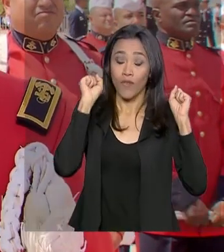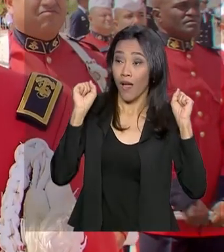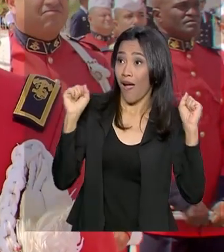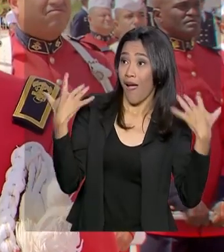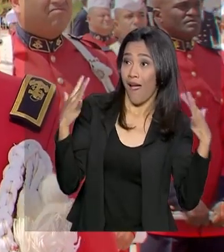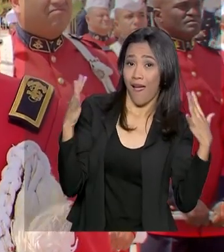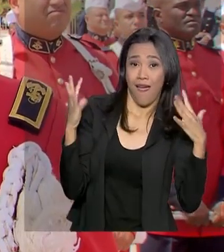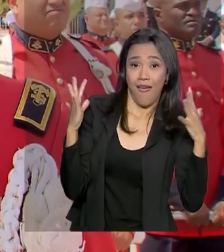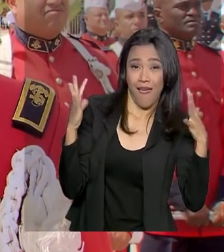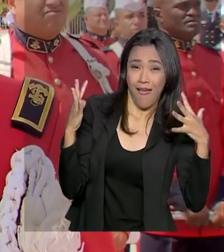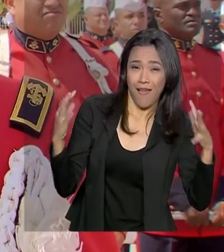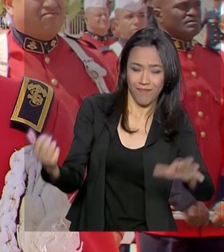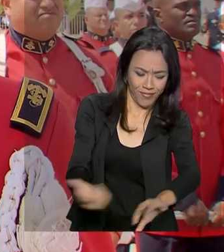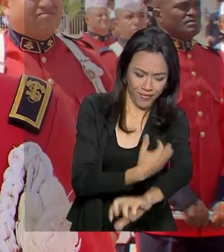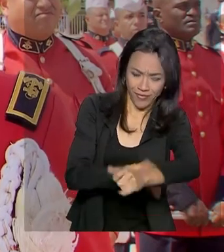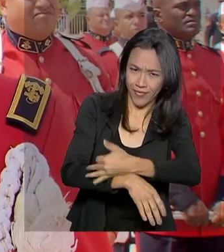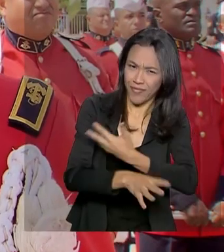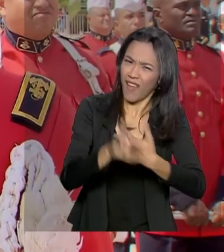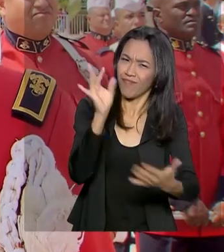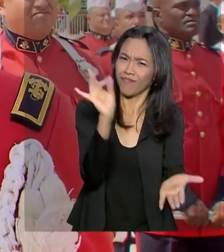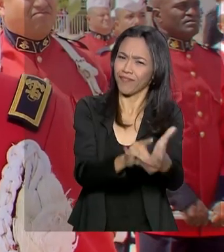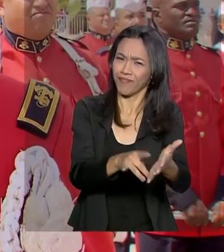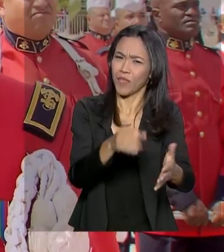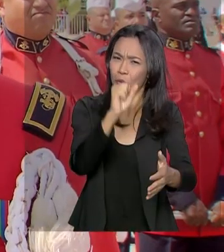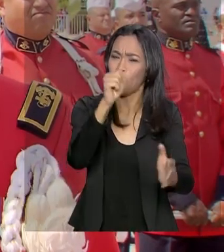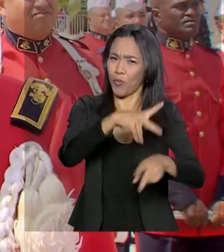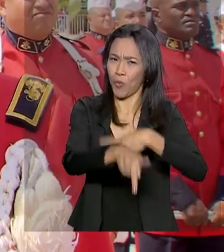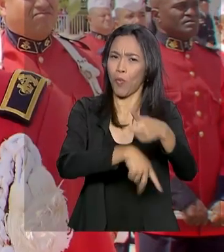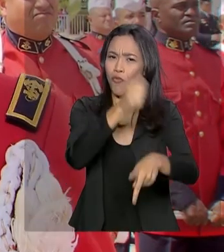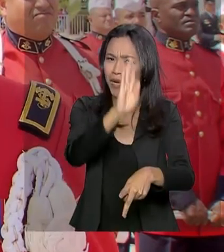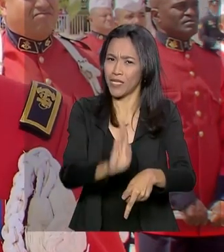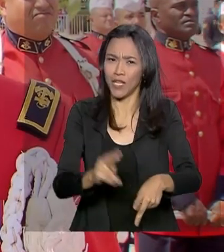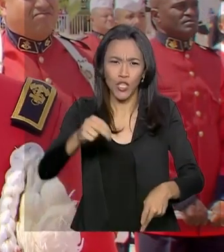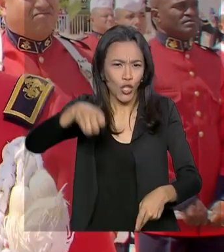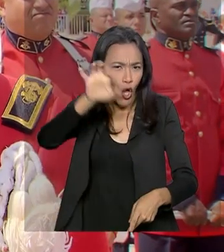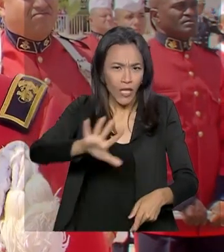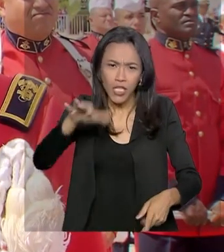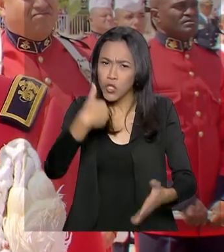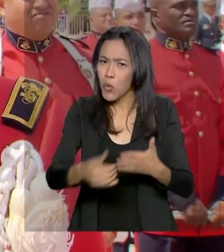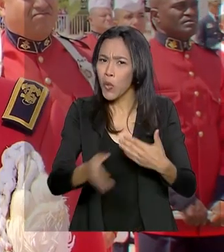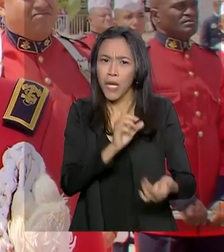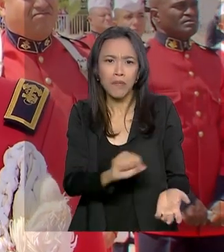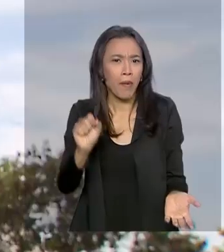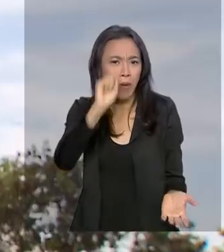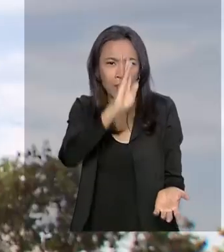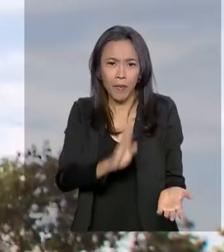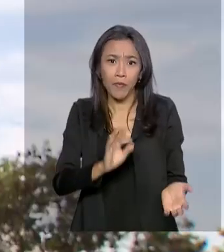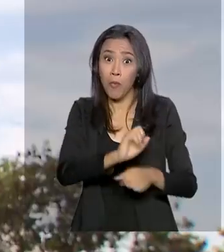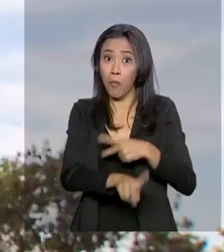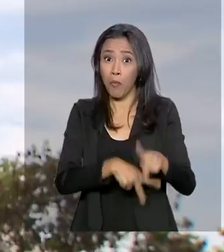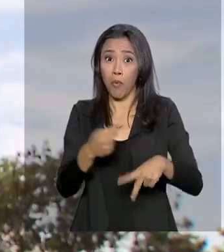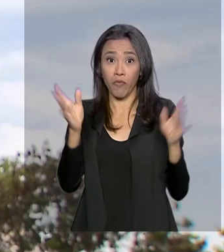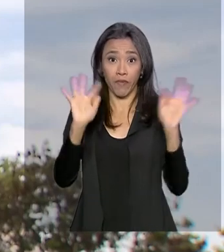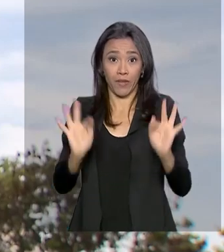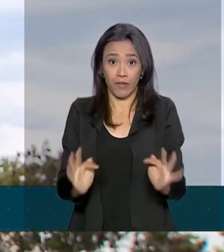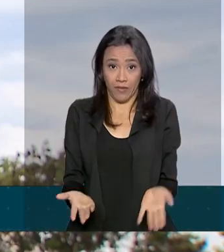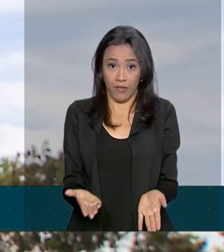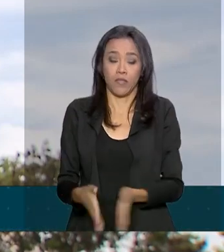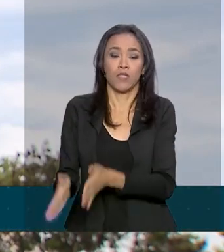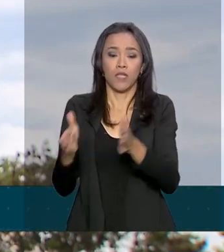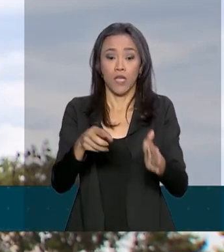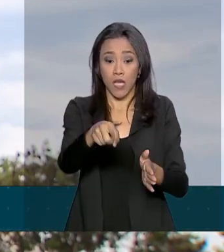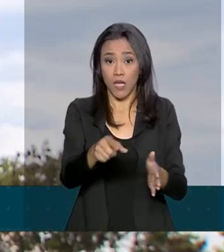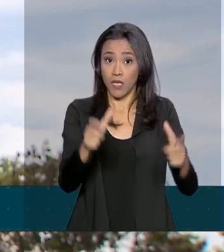é o verdadeiro espírito do brasileiro, né? Essas músicas, onde tocar uma música nordestina, em qualquer lugar do Brasil, o povo fica feliz, né? Esse é o ponto alto da